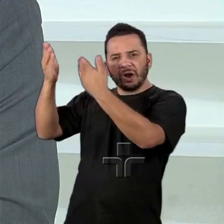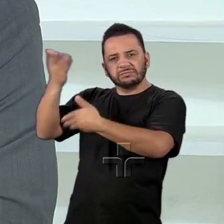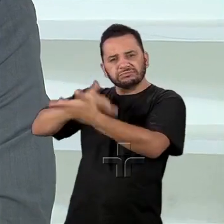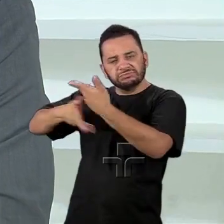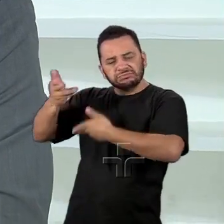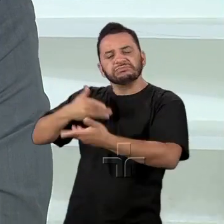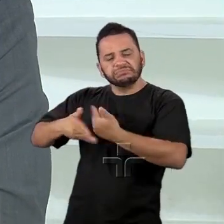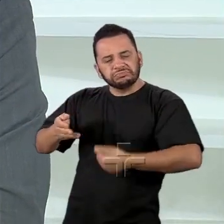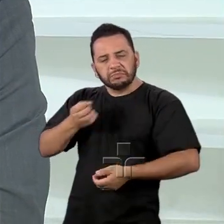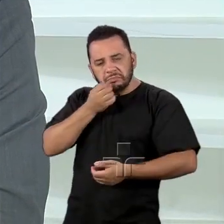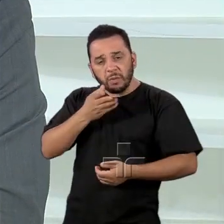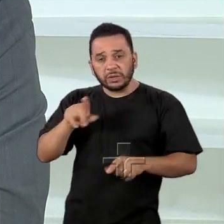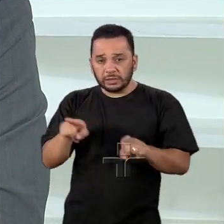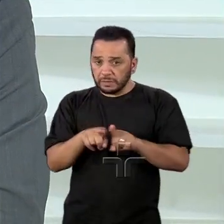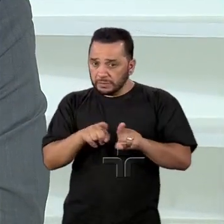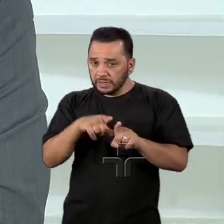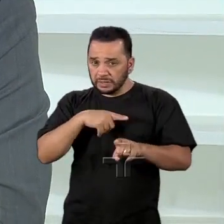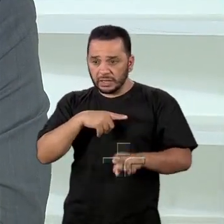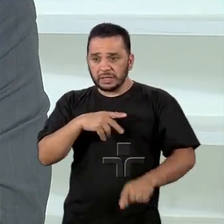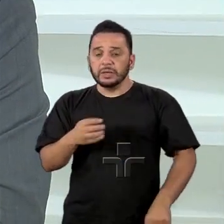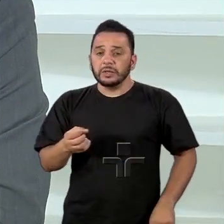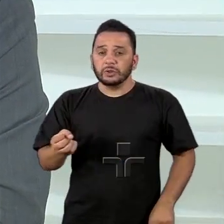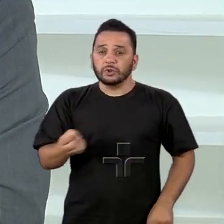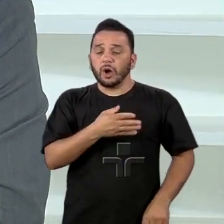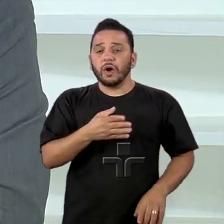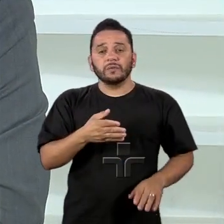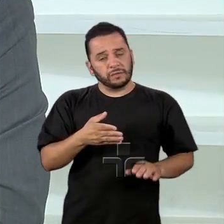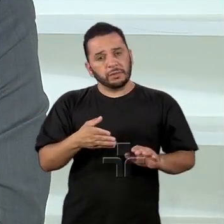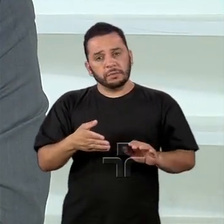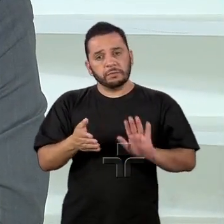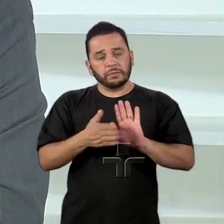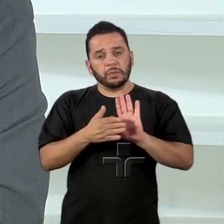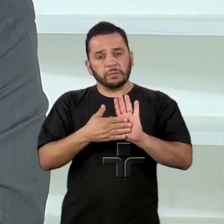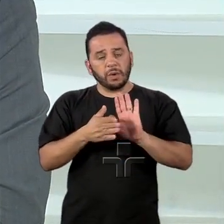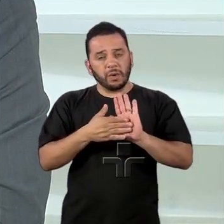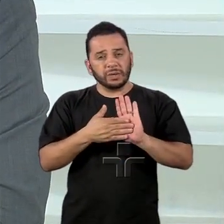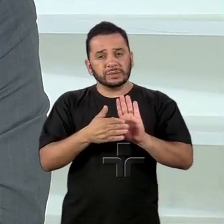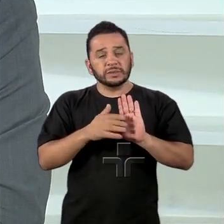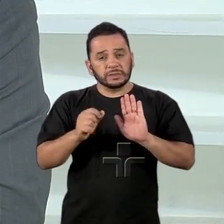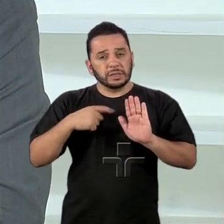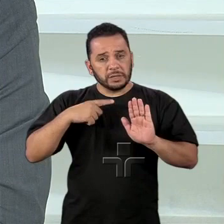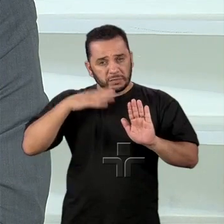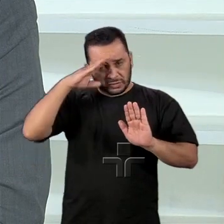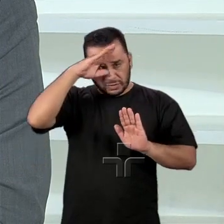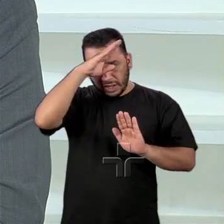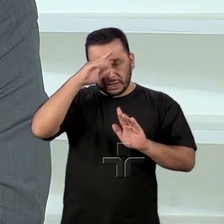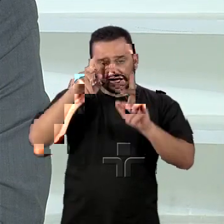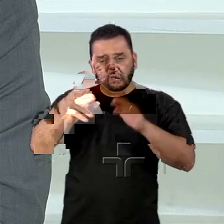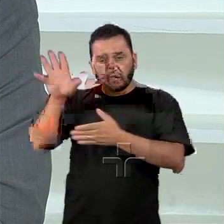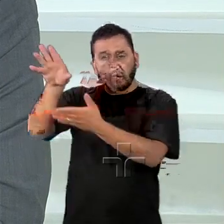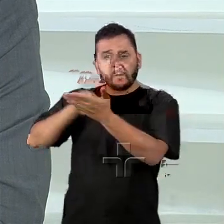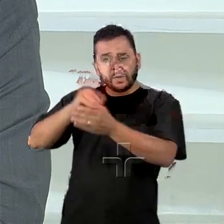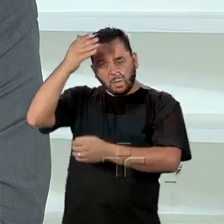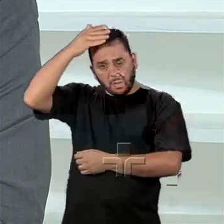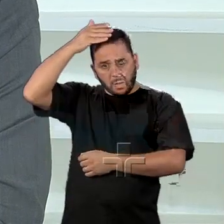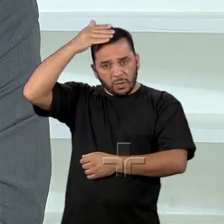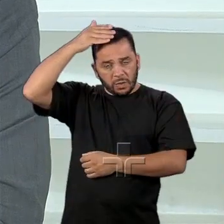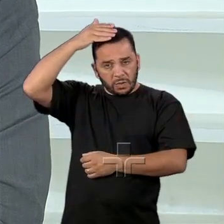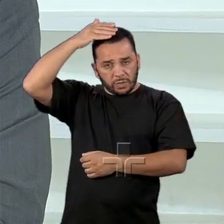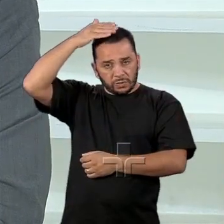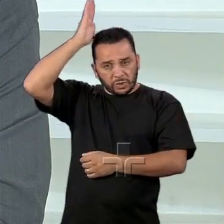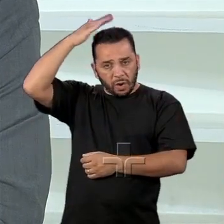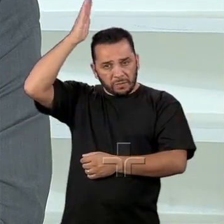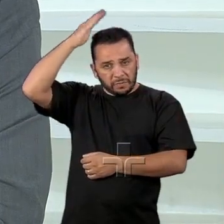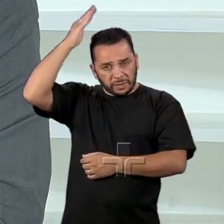Bolsonaro, que parece um clone da proposta do Trump em termos de política externa. Parece que o